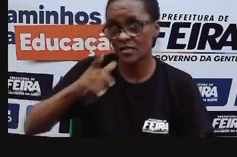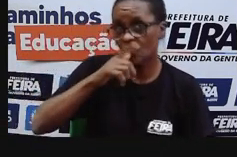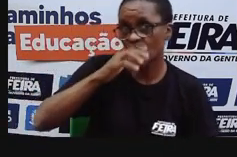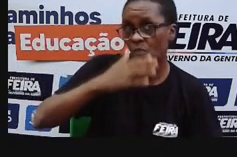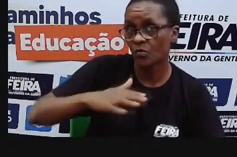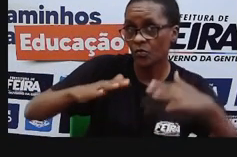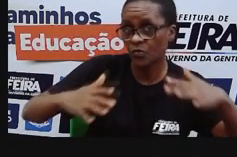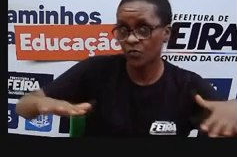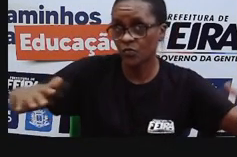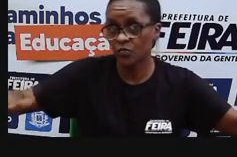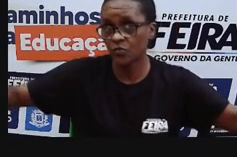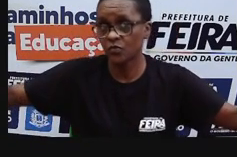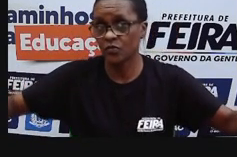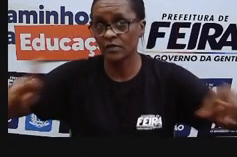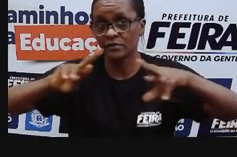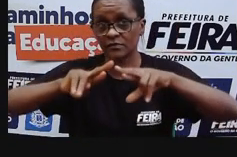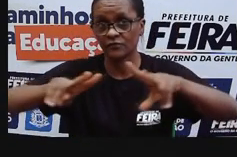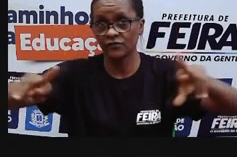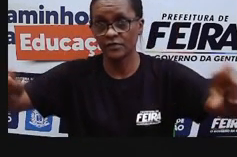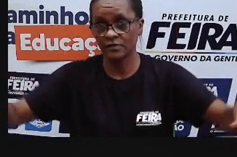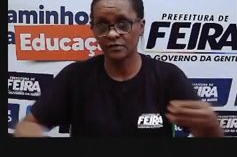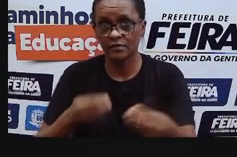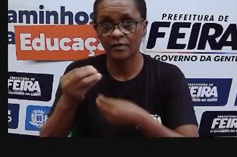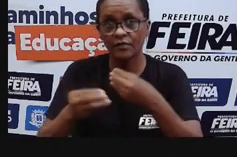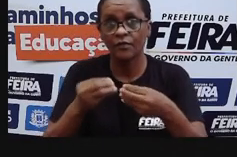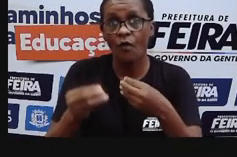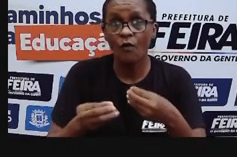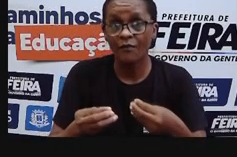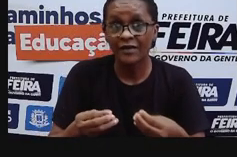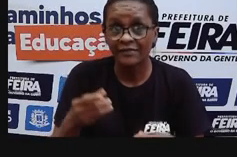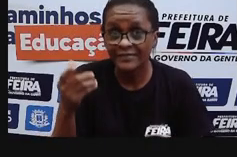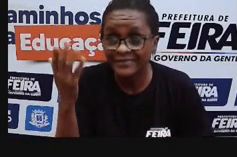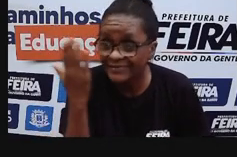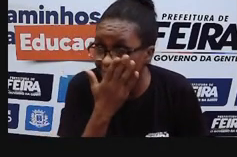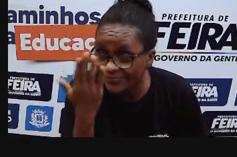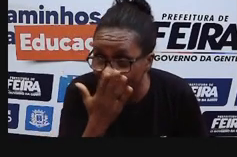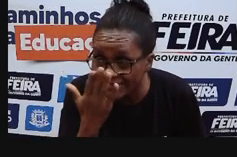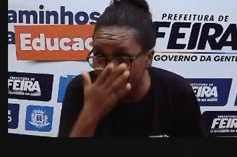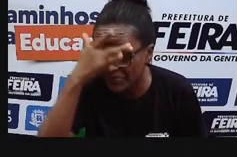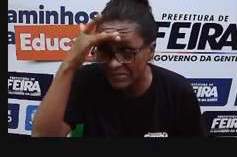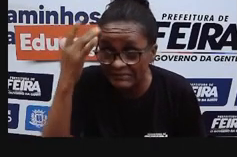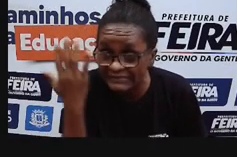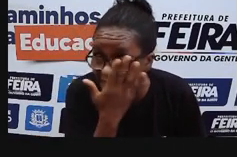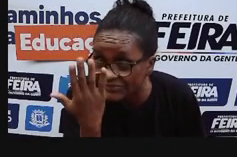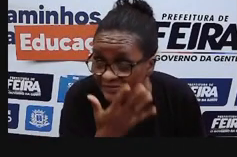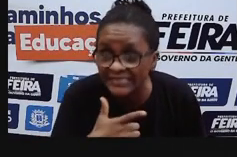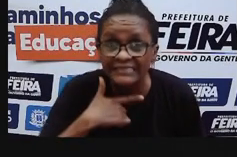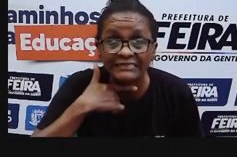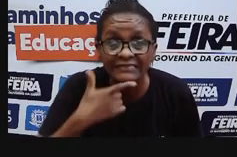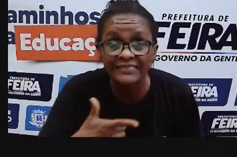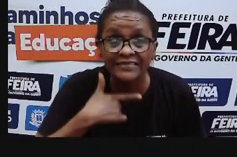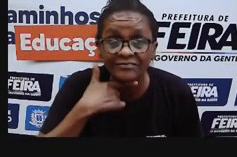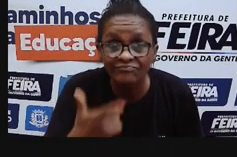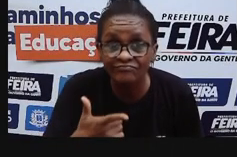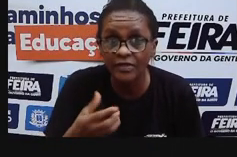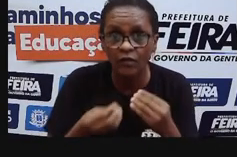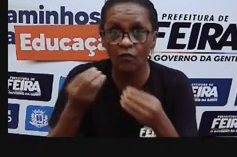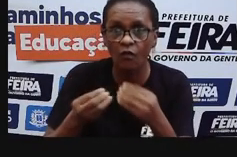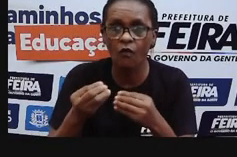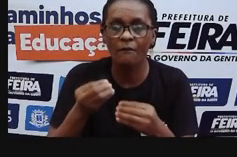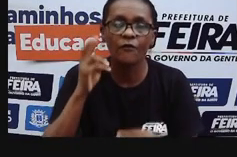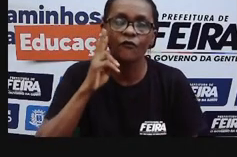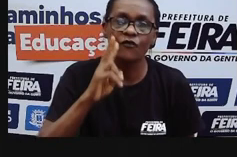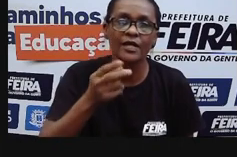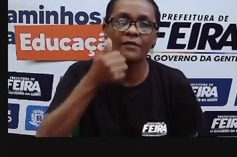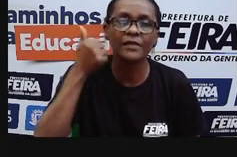seres vivos, só que microscópios, pequenininhos, ok? Por isso, micro-organismos. E aqui a gente vai ver